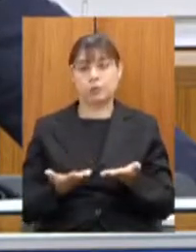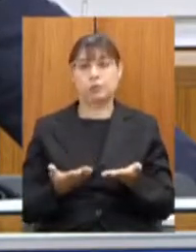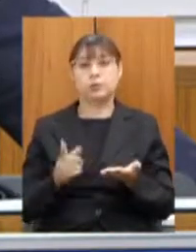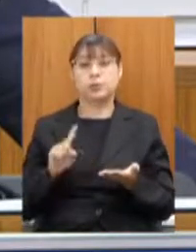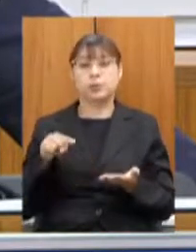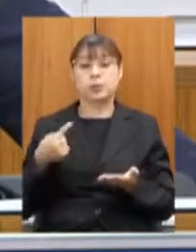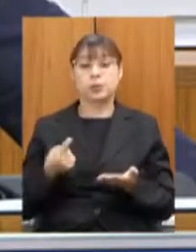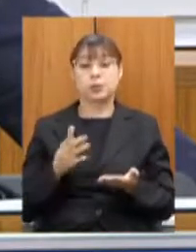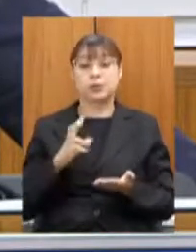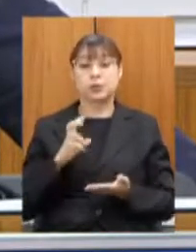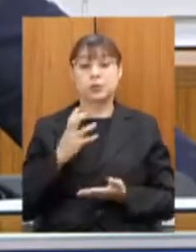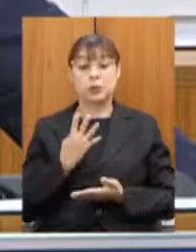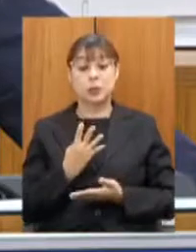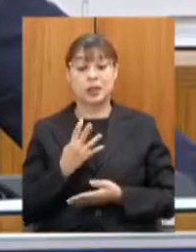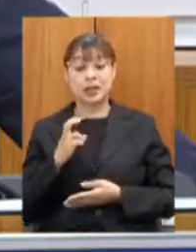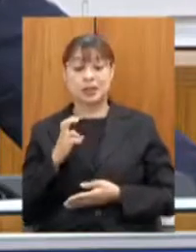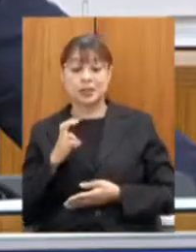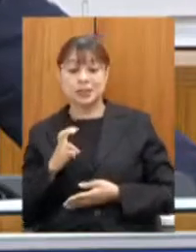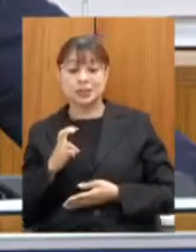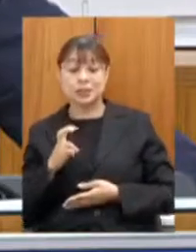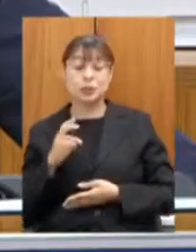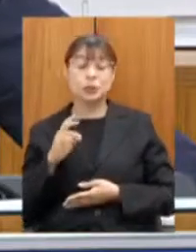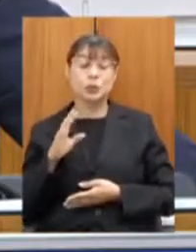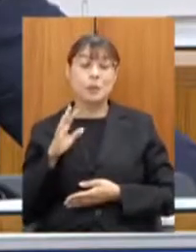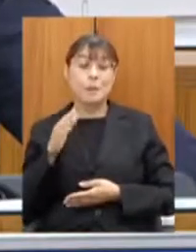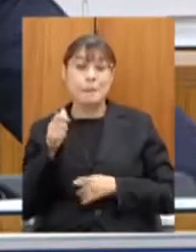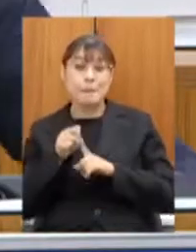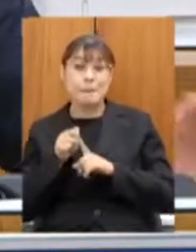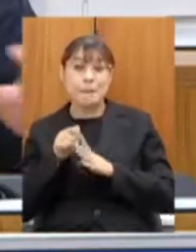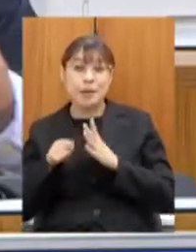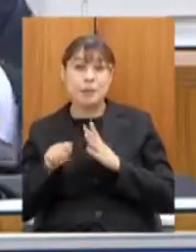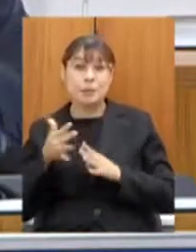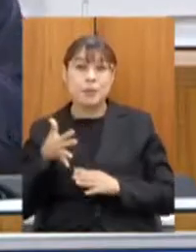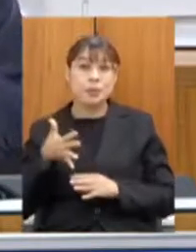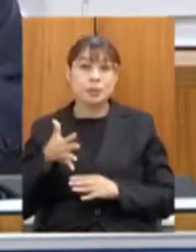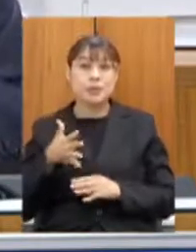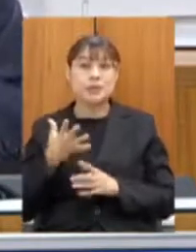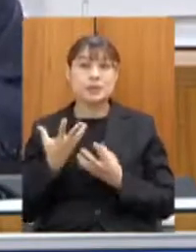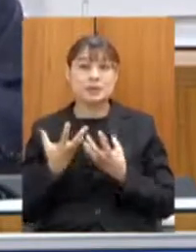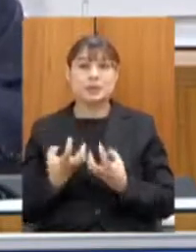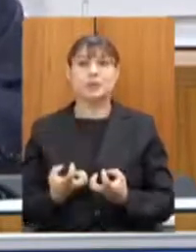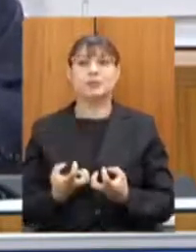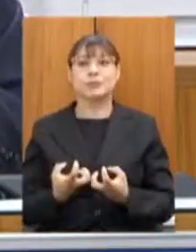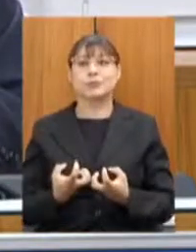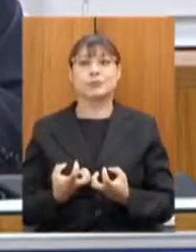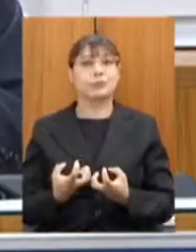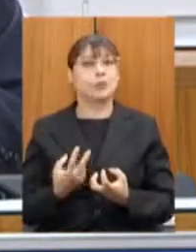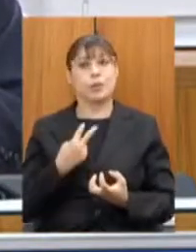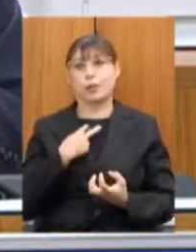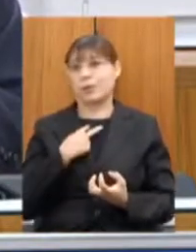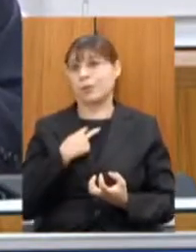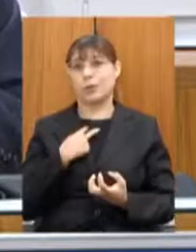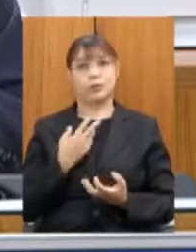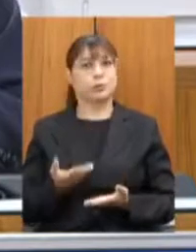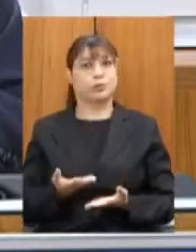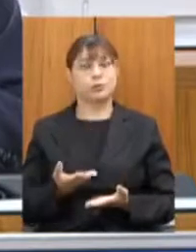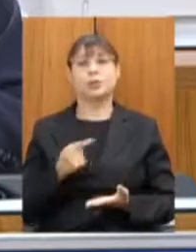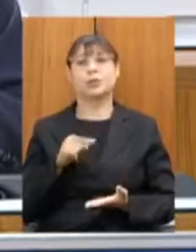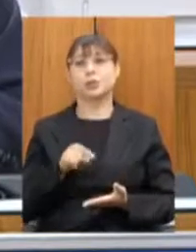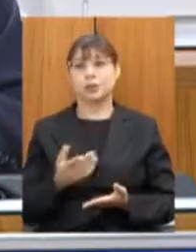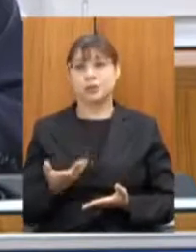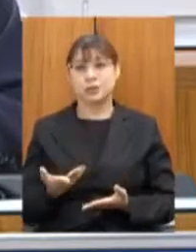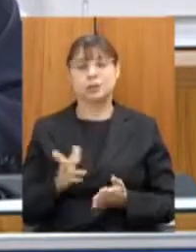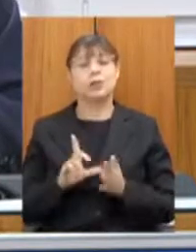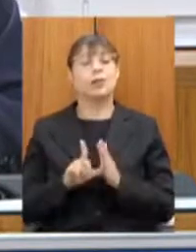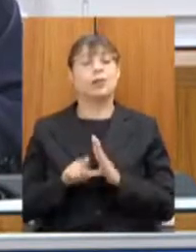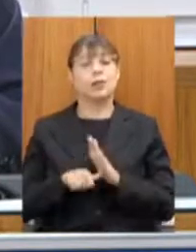quatro cinco meses para secar nós não podemos assumir esse risco isso geraria ainda mais